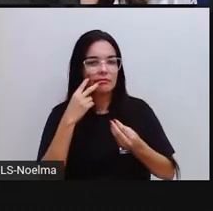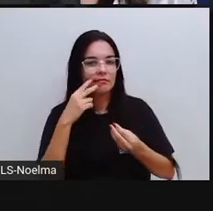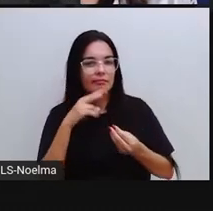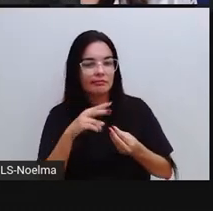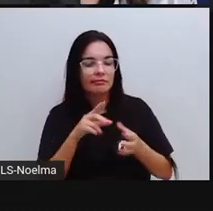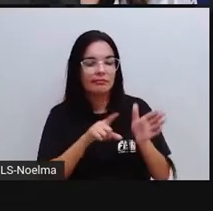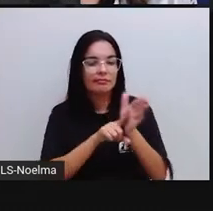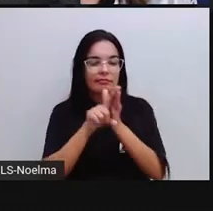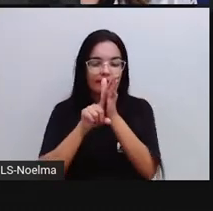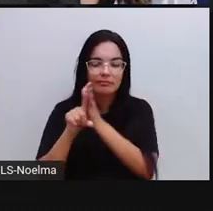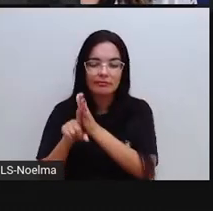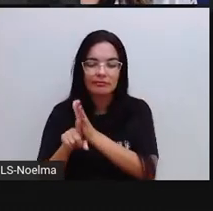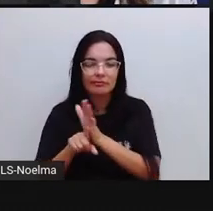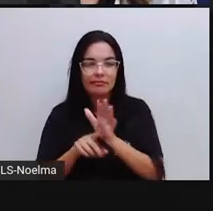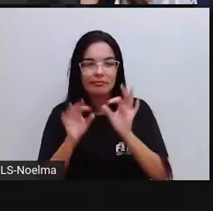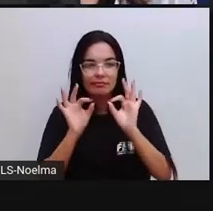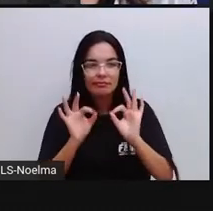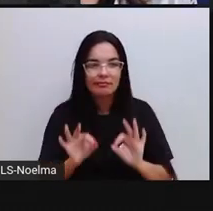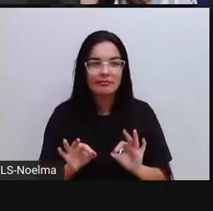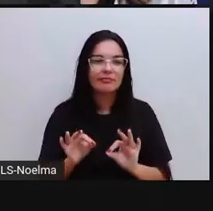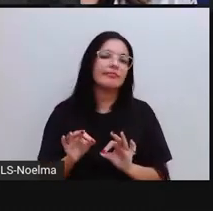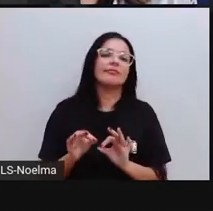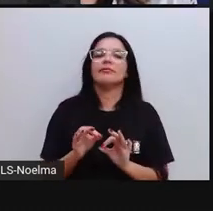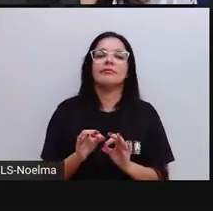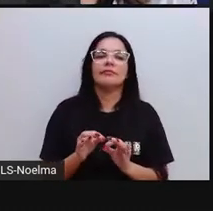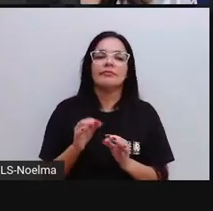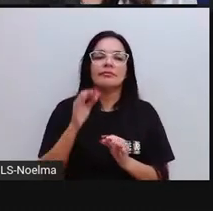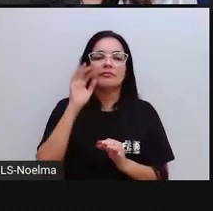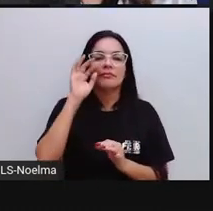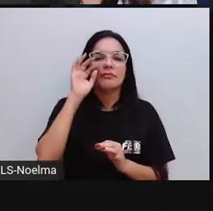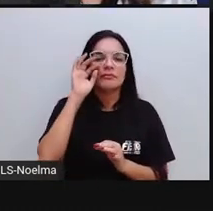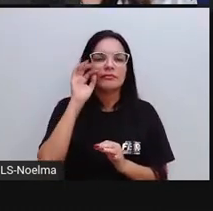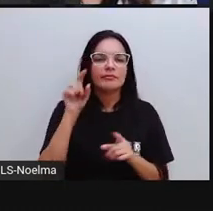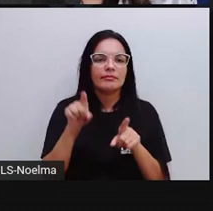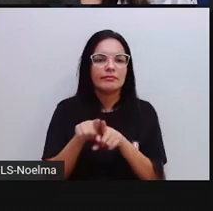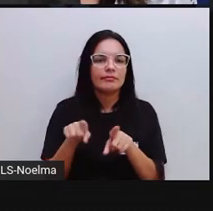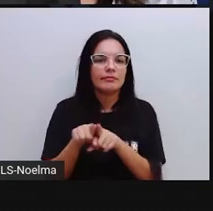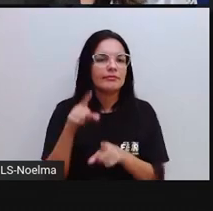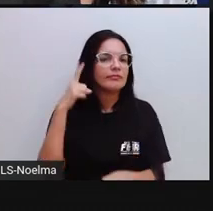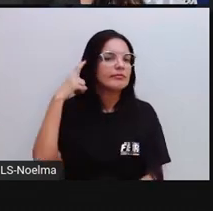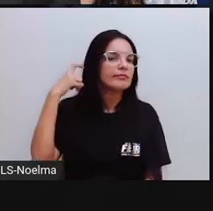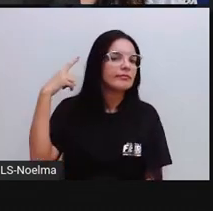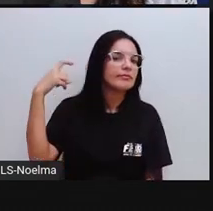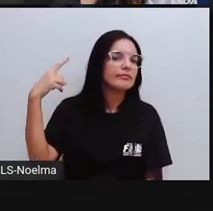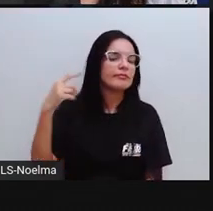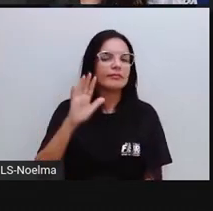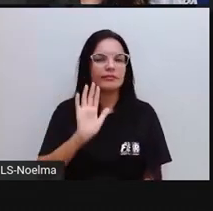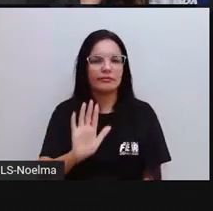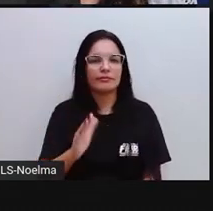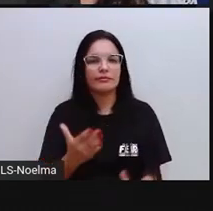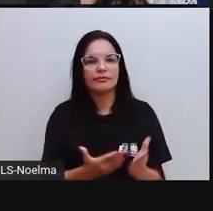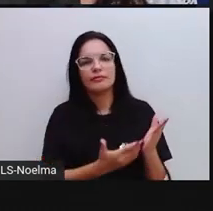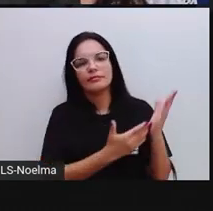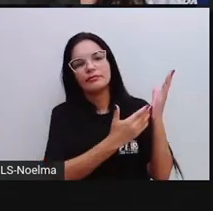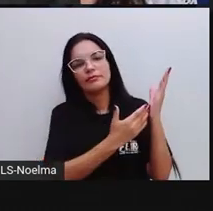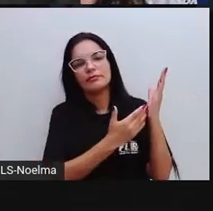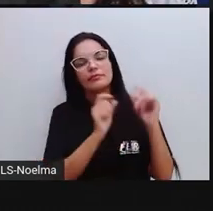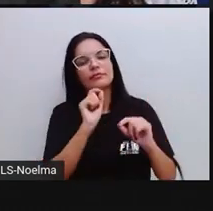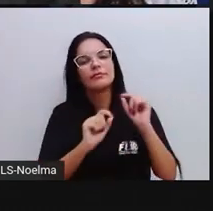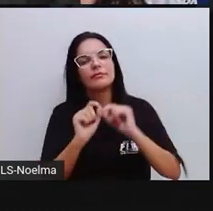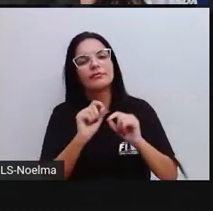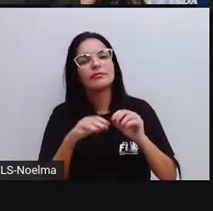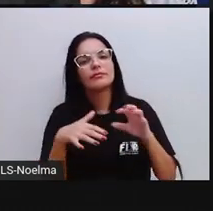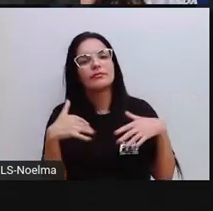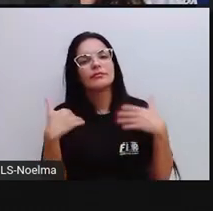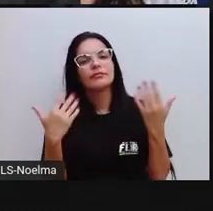analisar direitinho, né? A escrita e também o som. Então, primeiro, olha lá. Que figura é essa aqui?